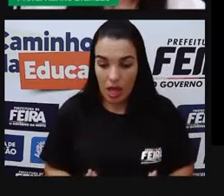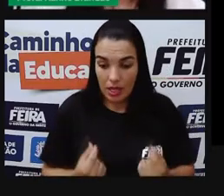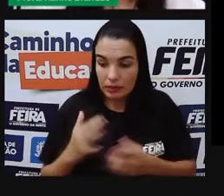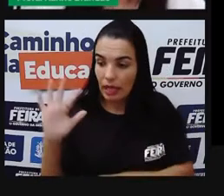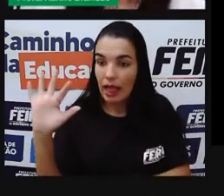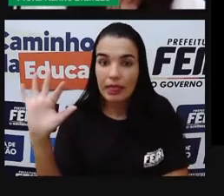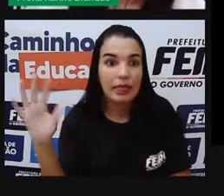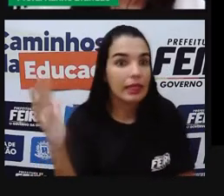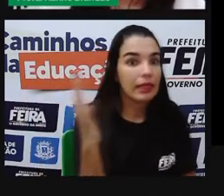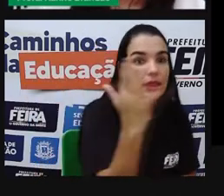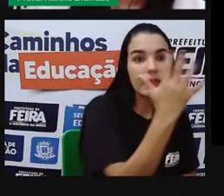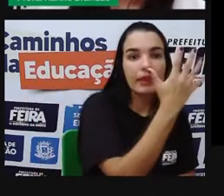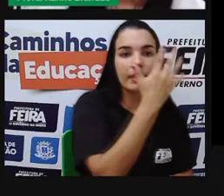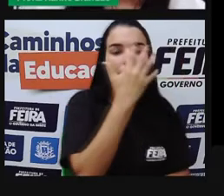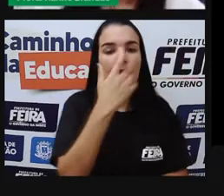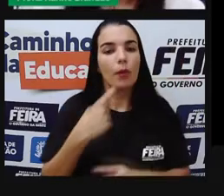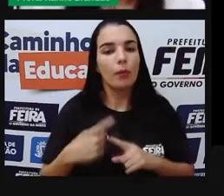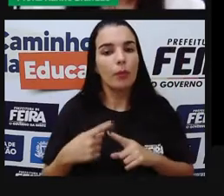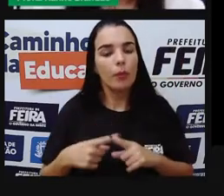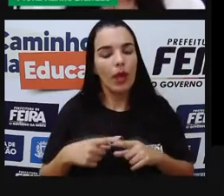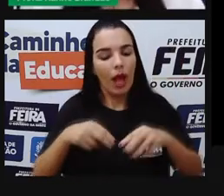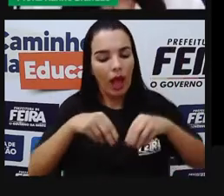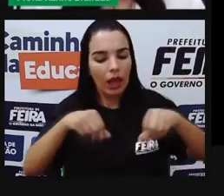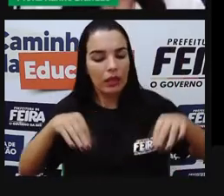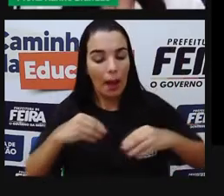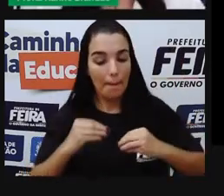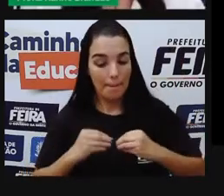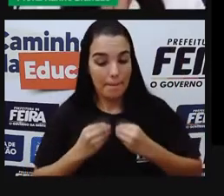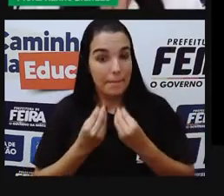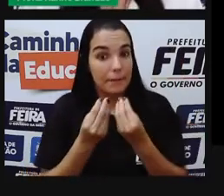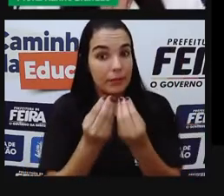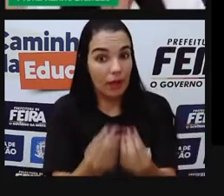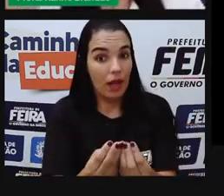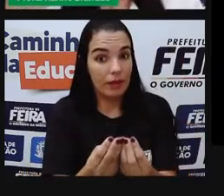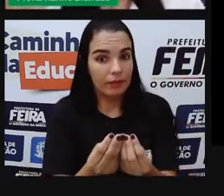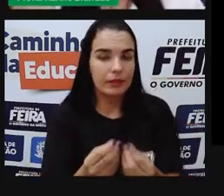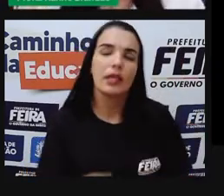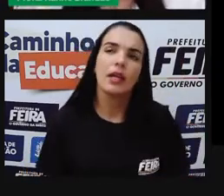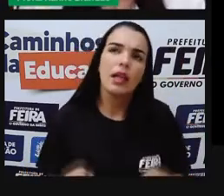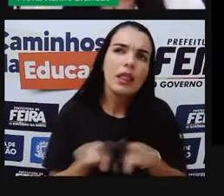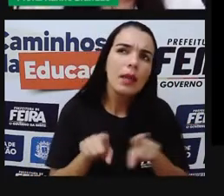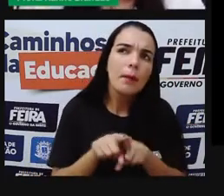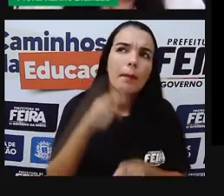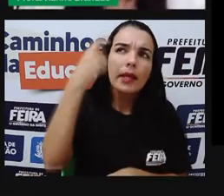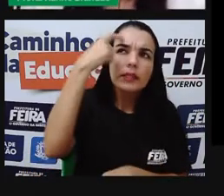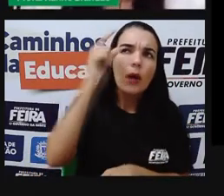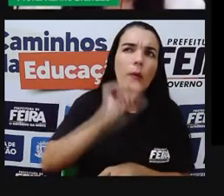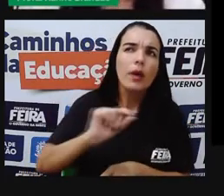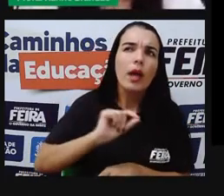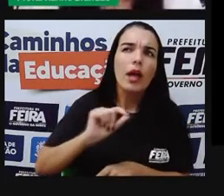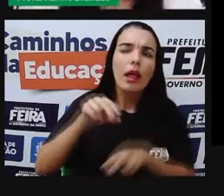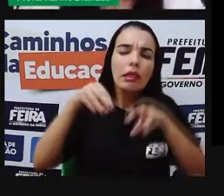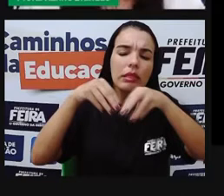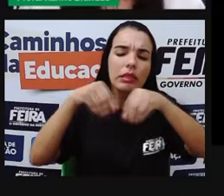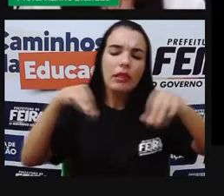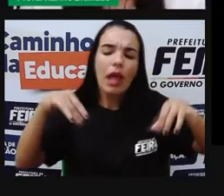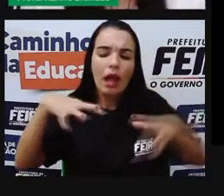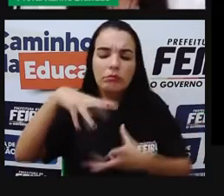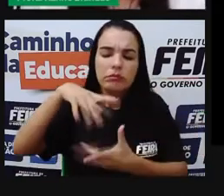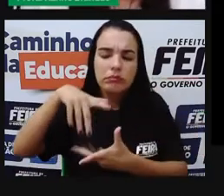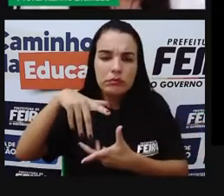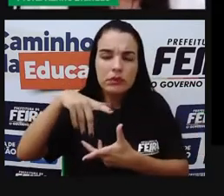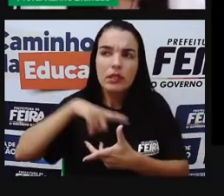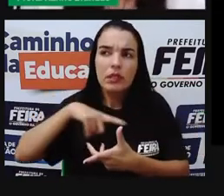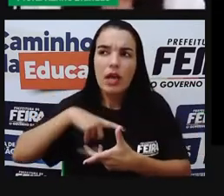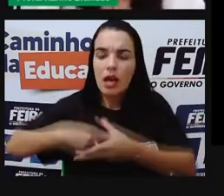pode nos oferecer. Quando a gente fala de terra, a gente também tem que pensar em poder, relações de poder. Então,